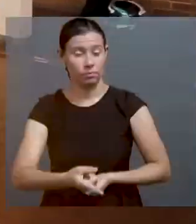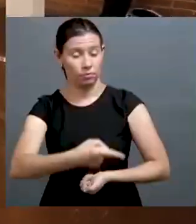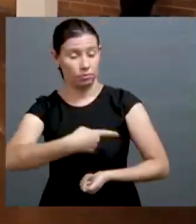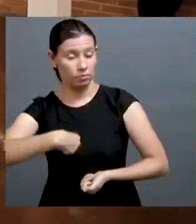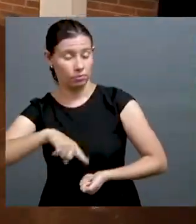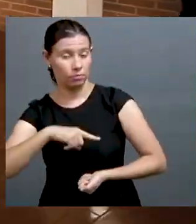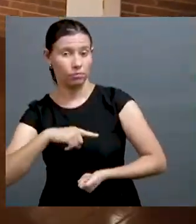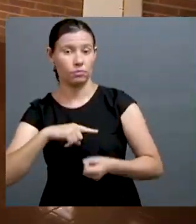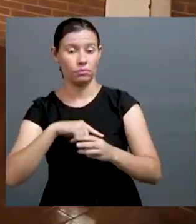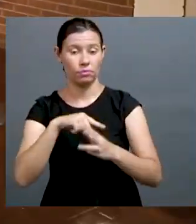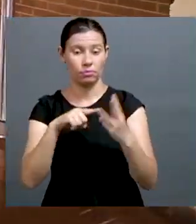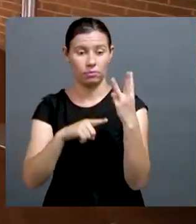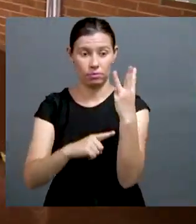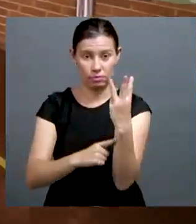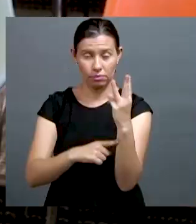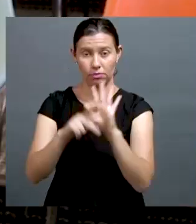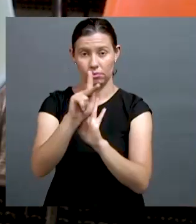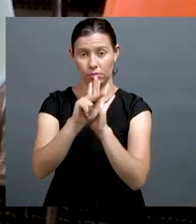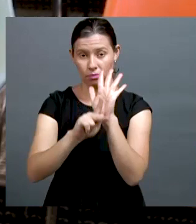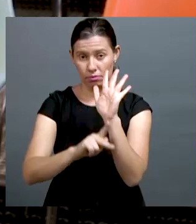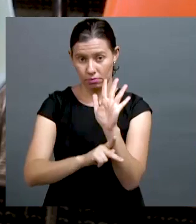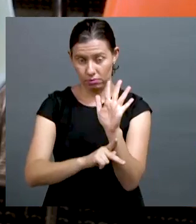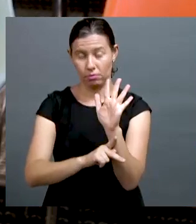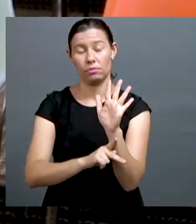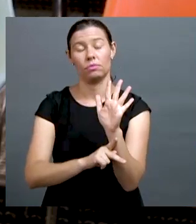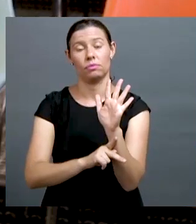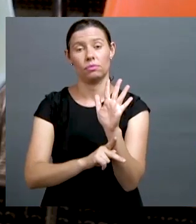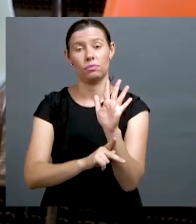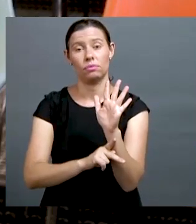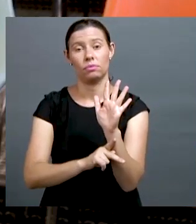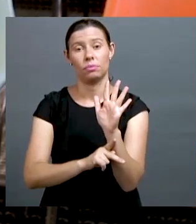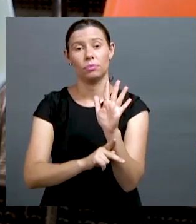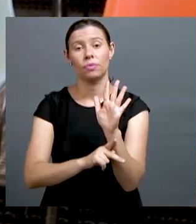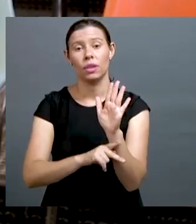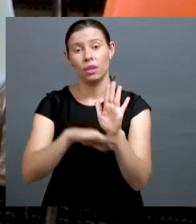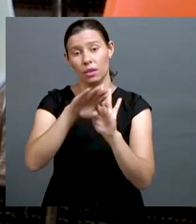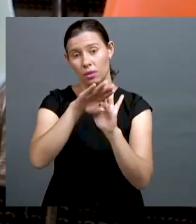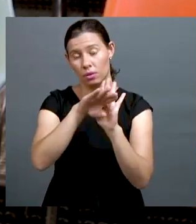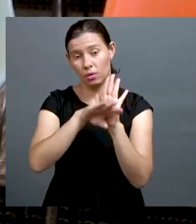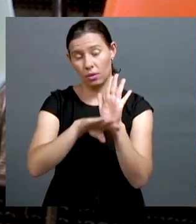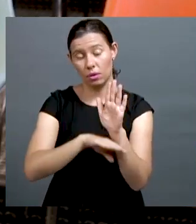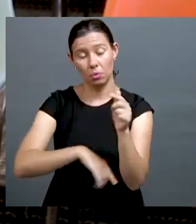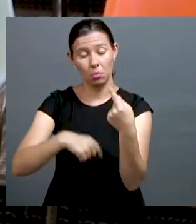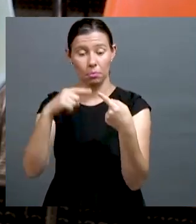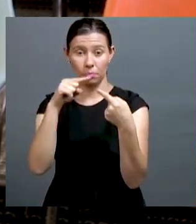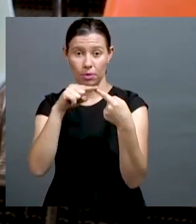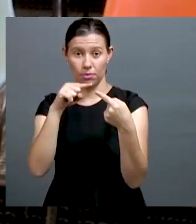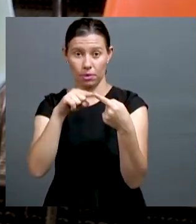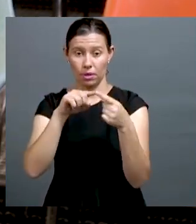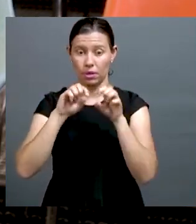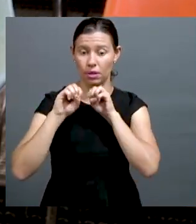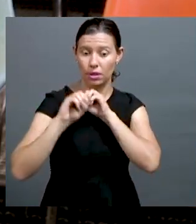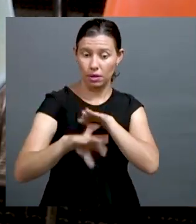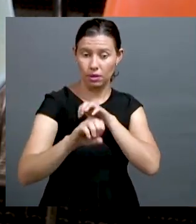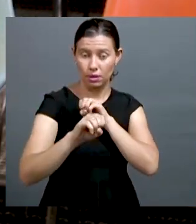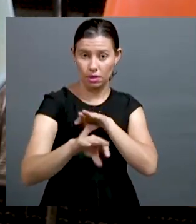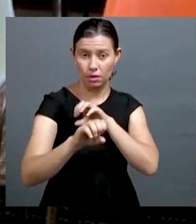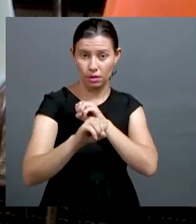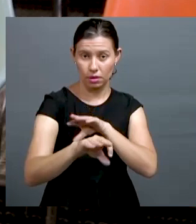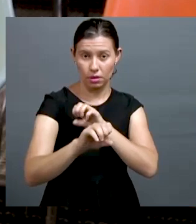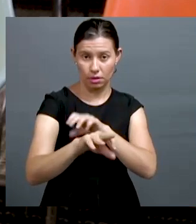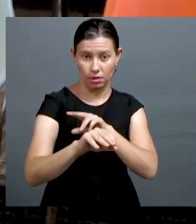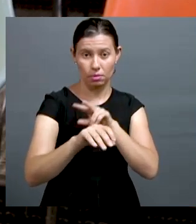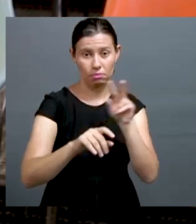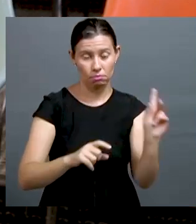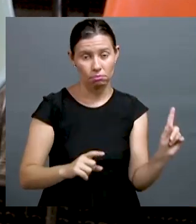Então, tivemos três grandes projetos que compuseram o programa, né. Então, o primeiro dele é o Educando